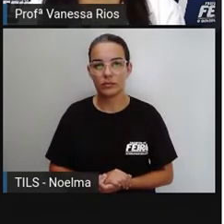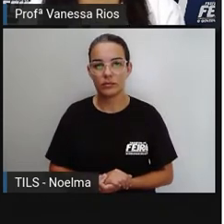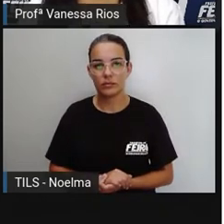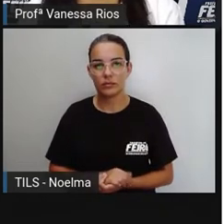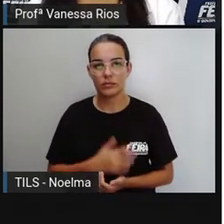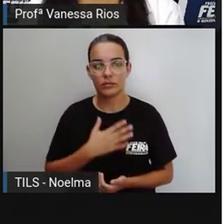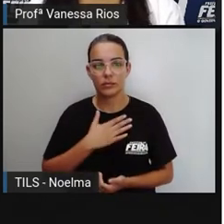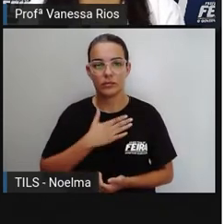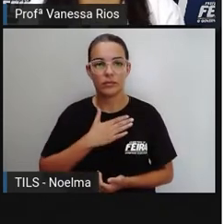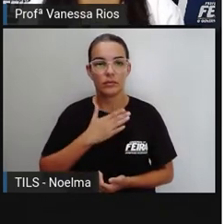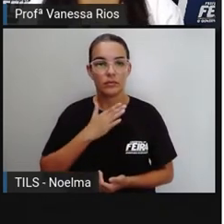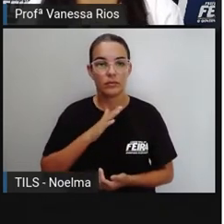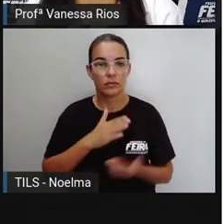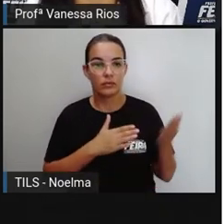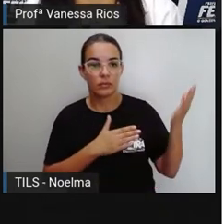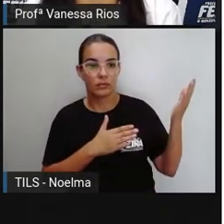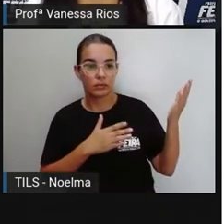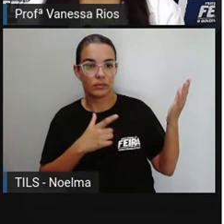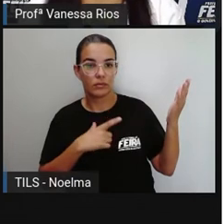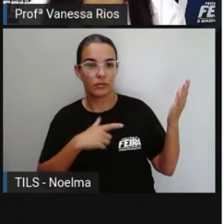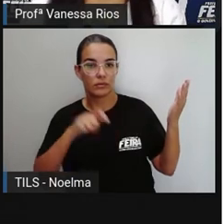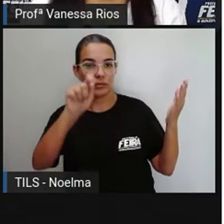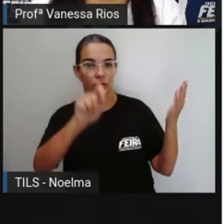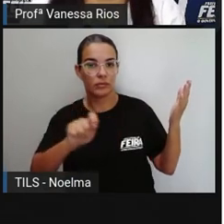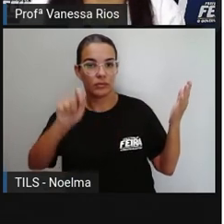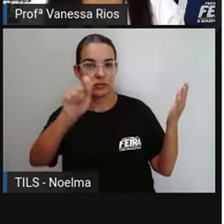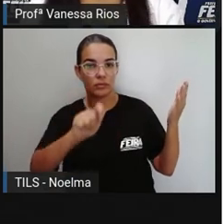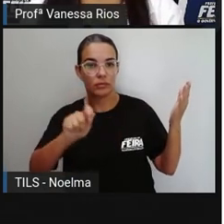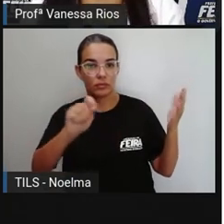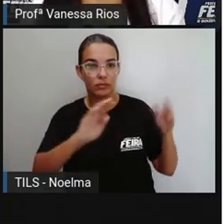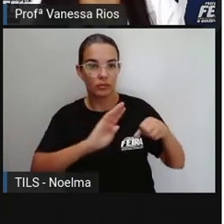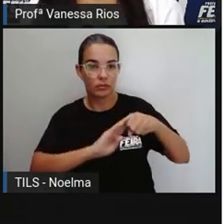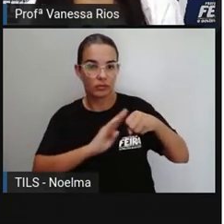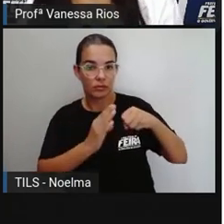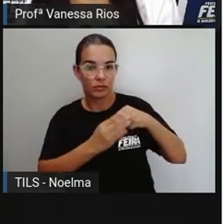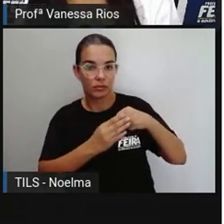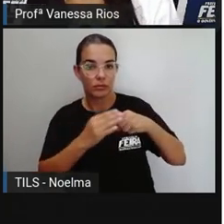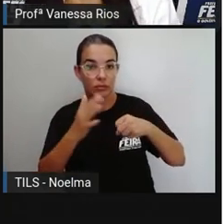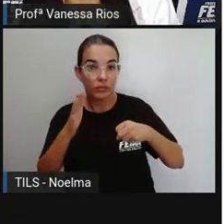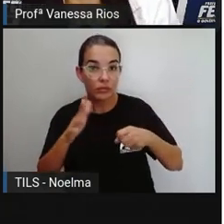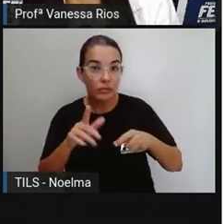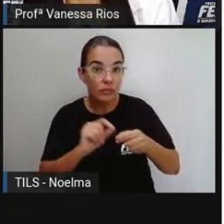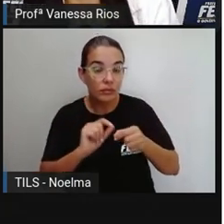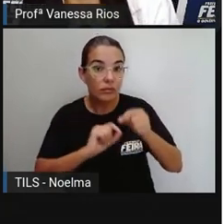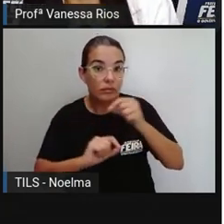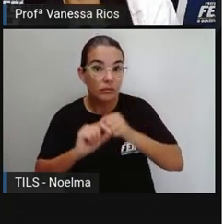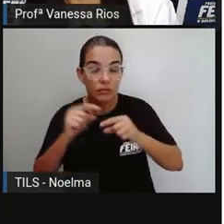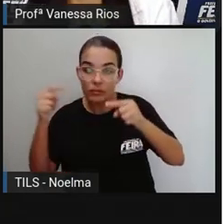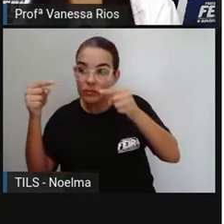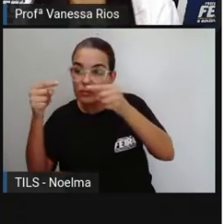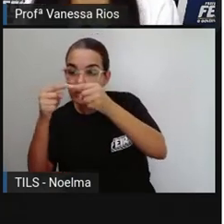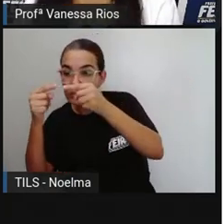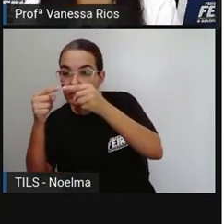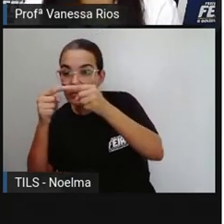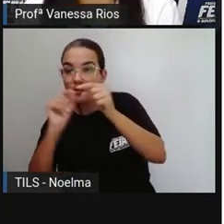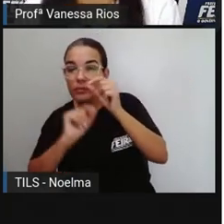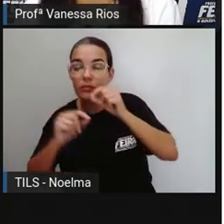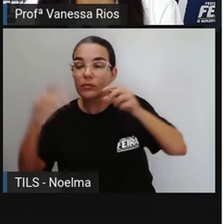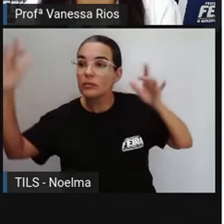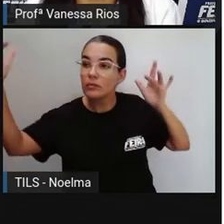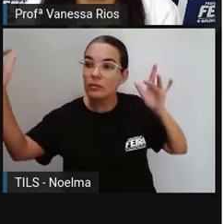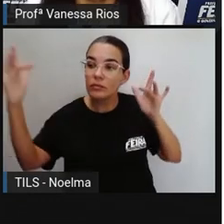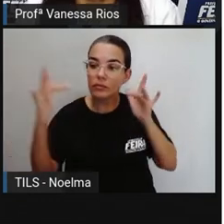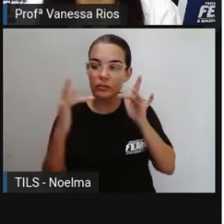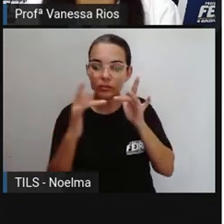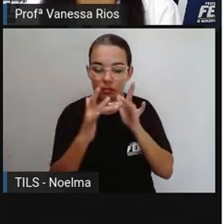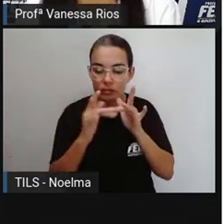Então, a gente observa que as associações de barro, elas vão fazer essa ligação entre o poder público e ajudar em diversas